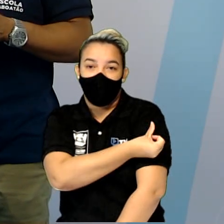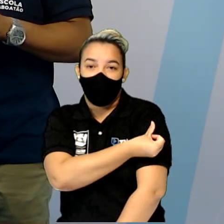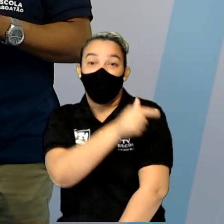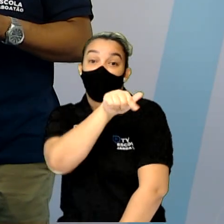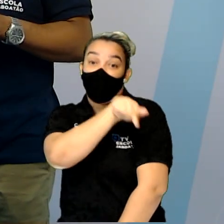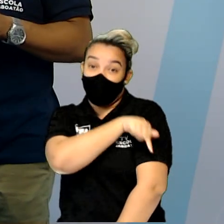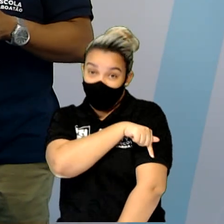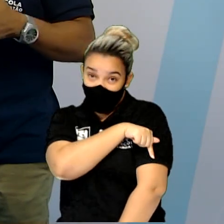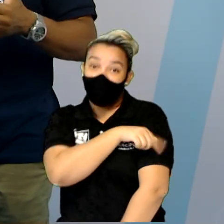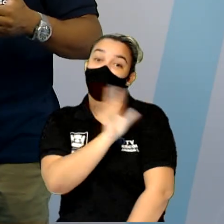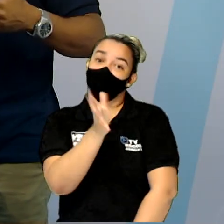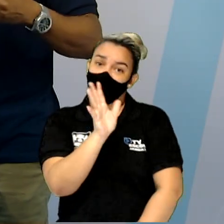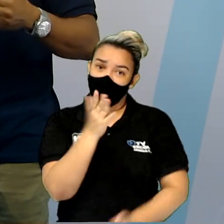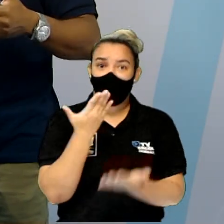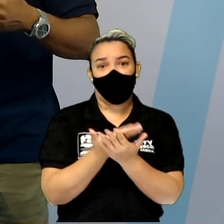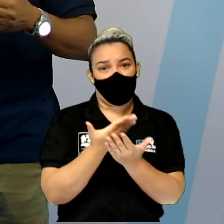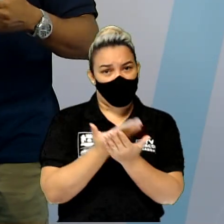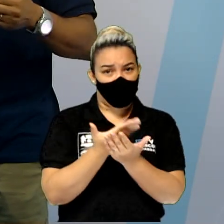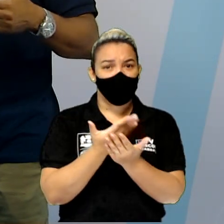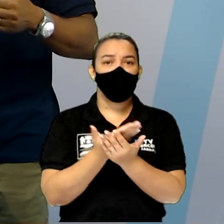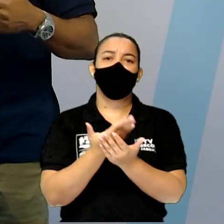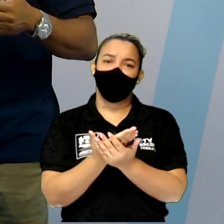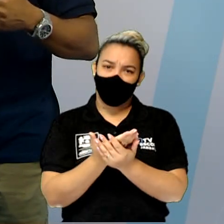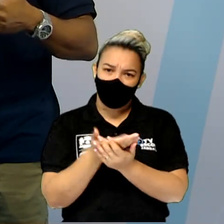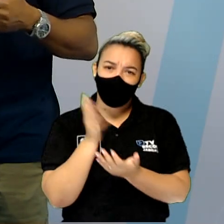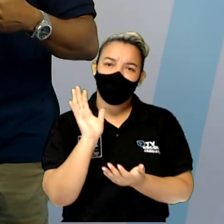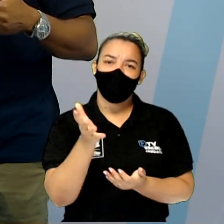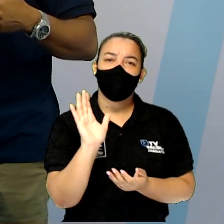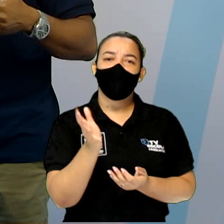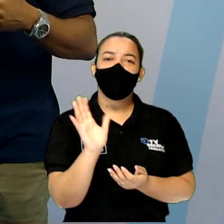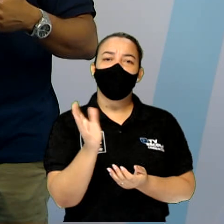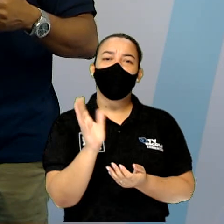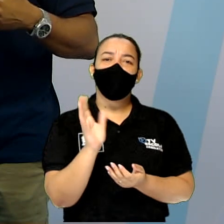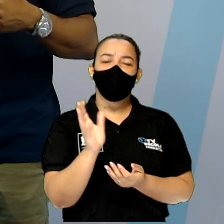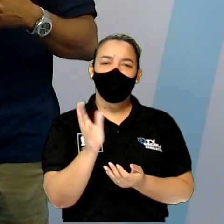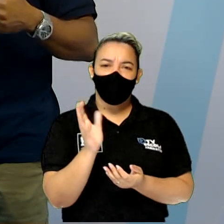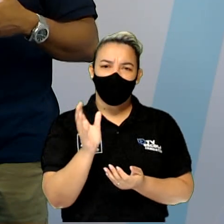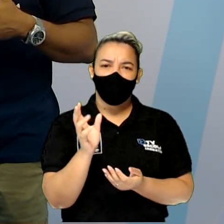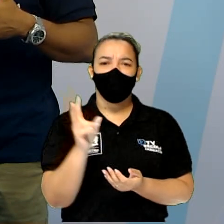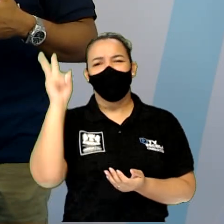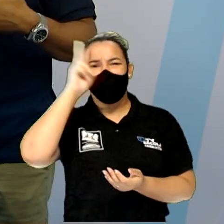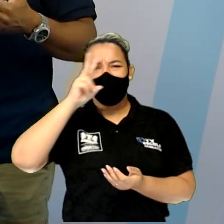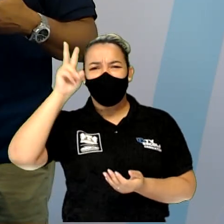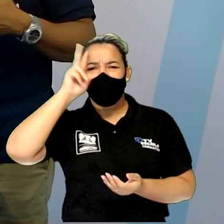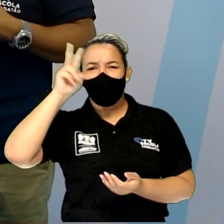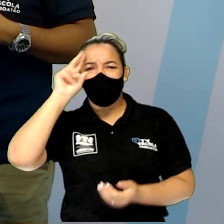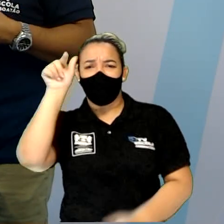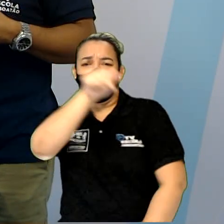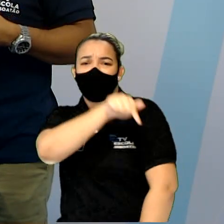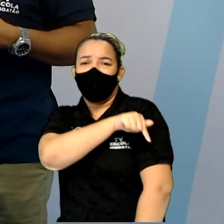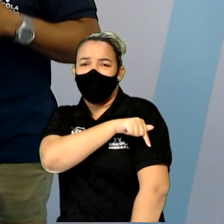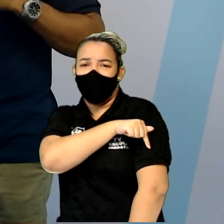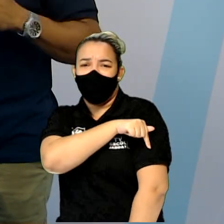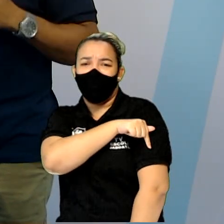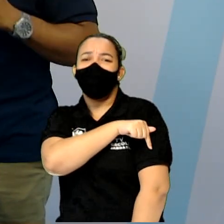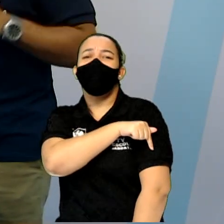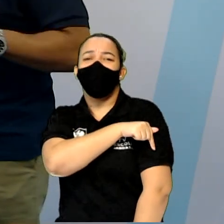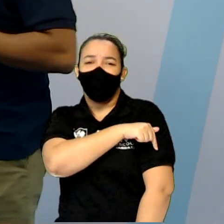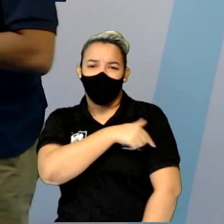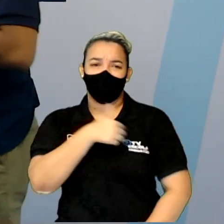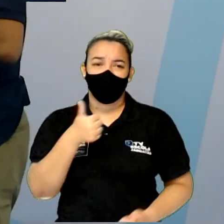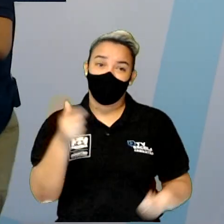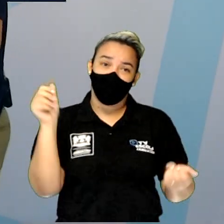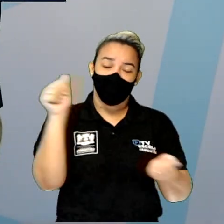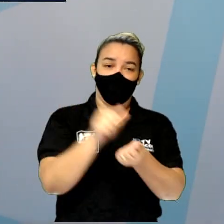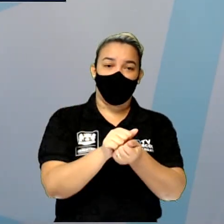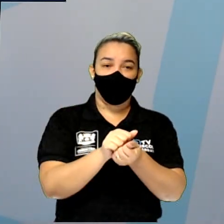sétimo ano. Tá? Só para efeito de revisão. No sétimo ano, para efeito de revisão. Tá massa? Vamos